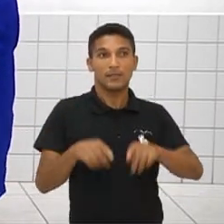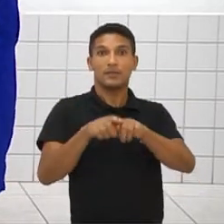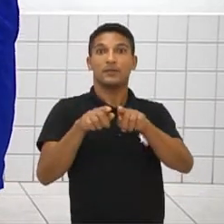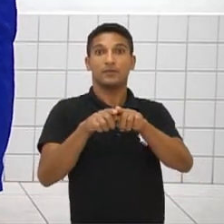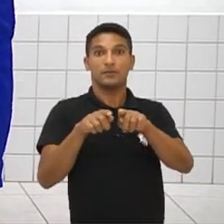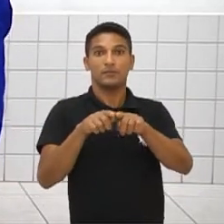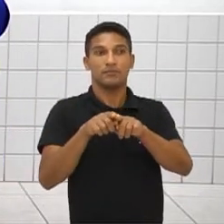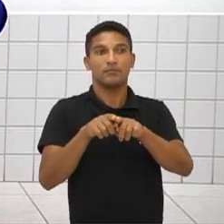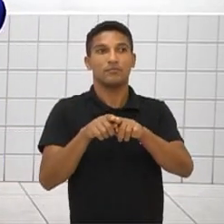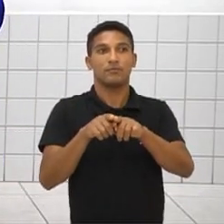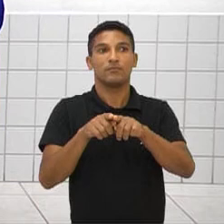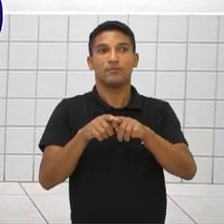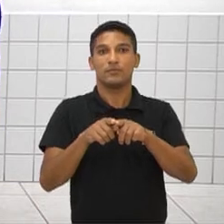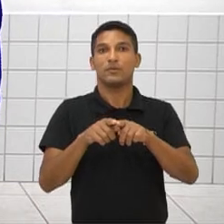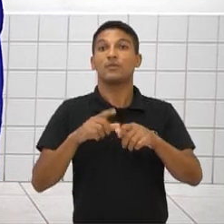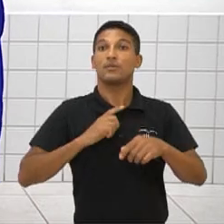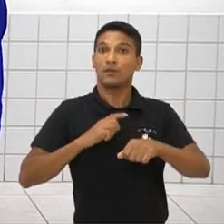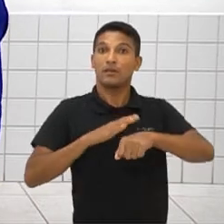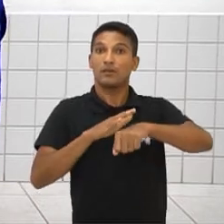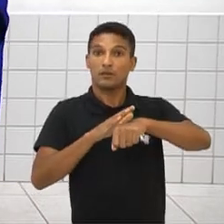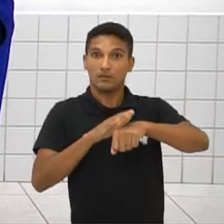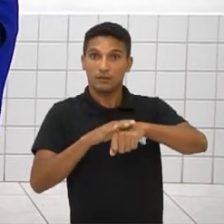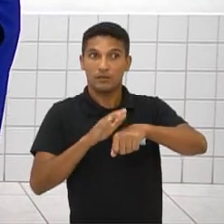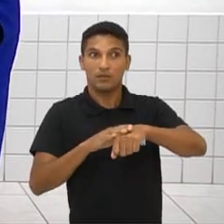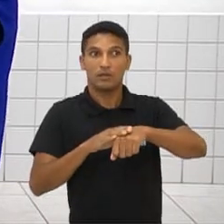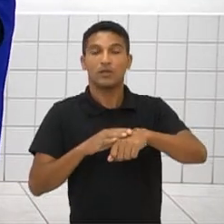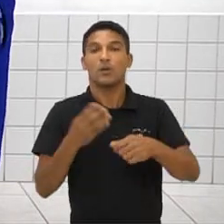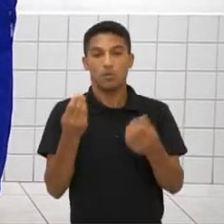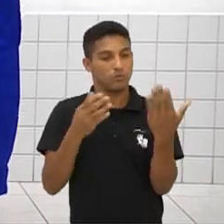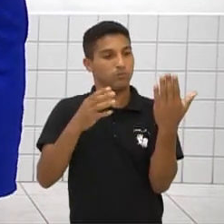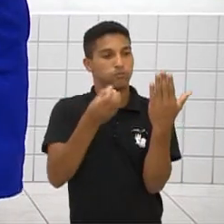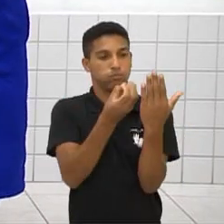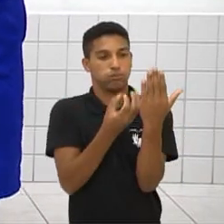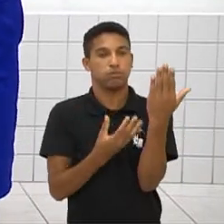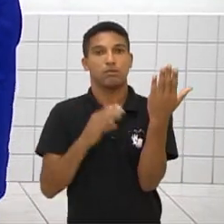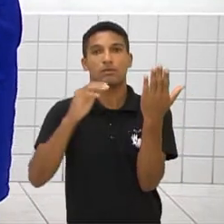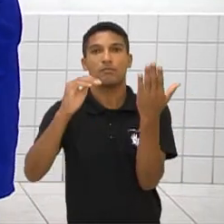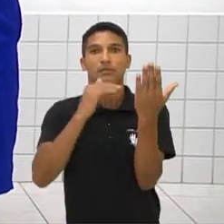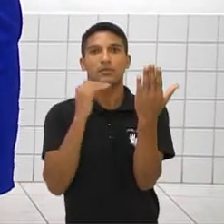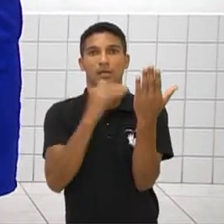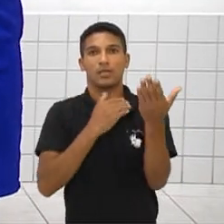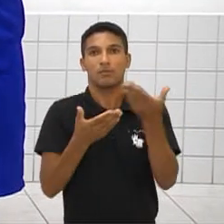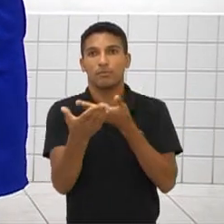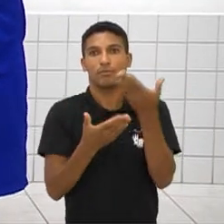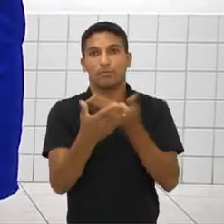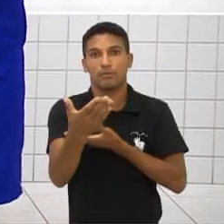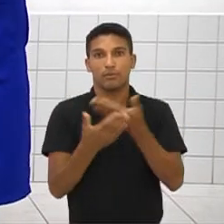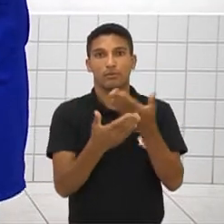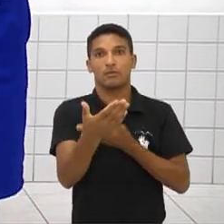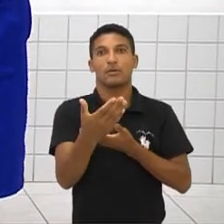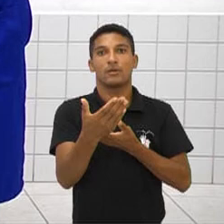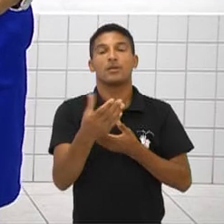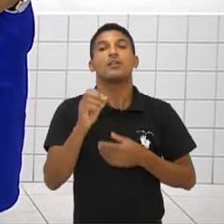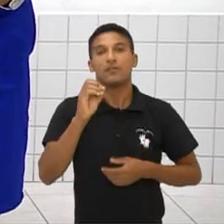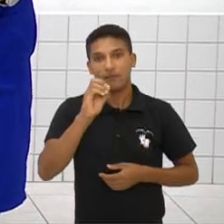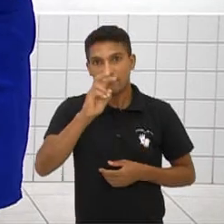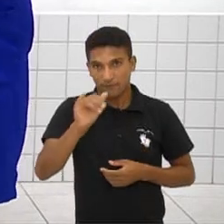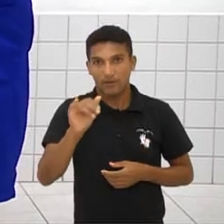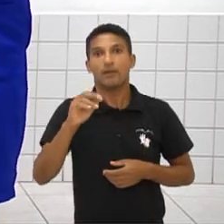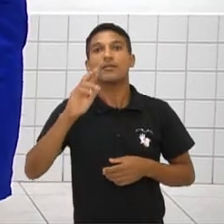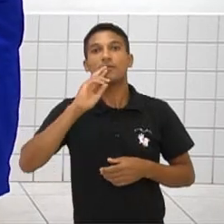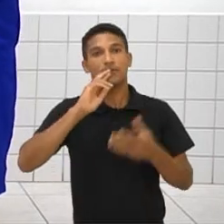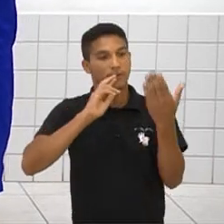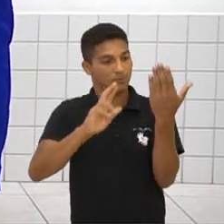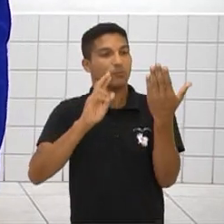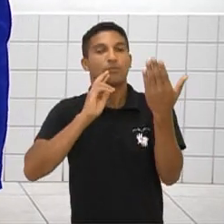infelizmente, como nós temos um tempo, né? Tivemos muitas mensagens, professor, muita interação. Podem ter certeza que nós vamos respondê-los